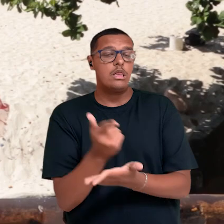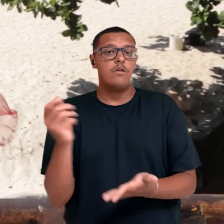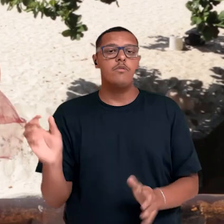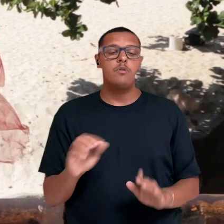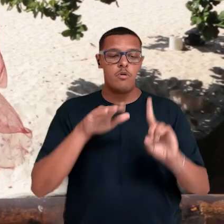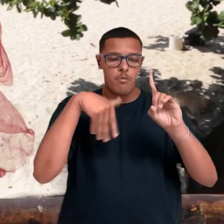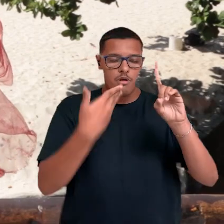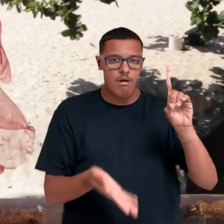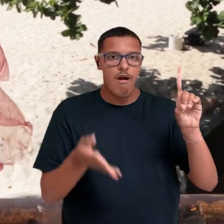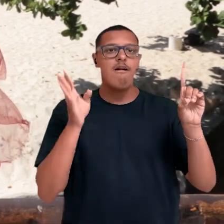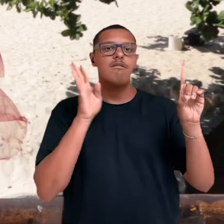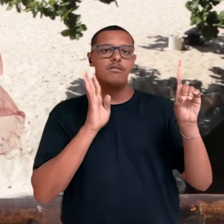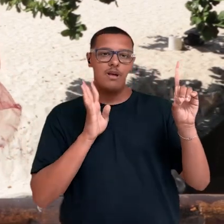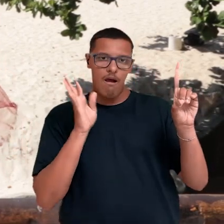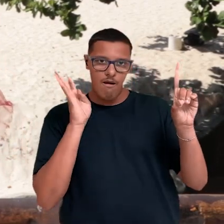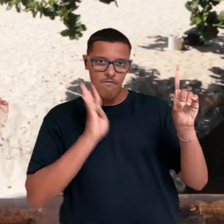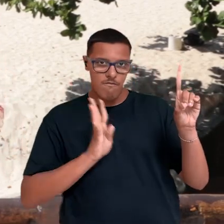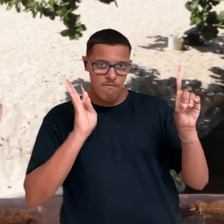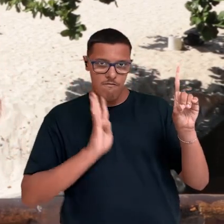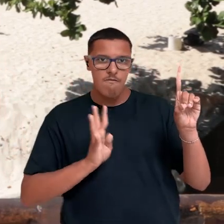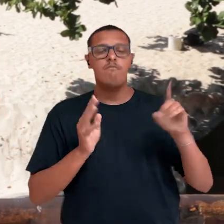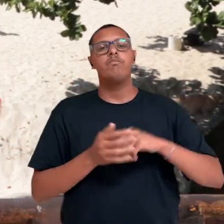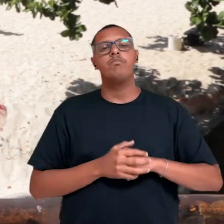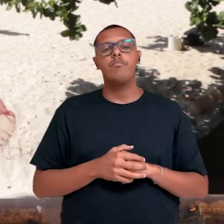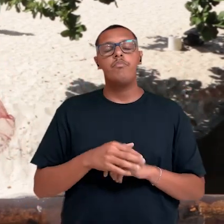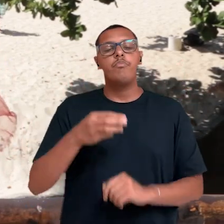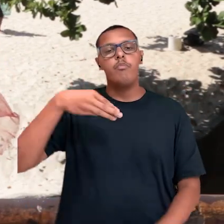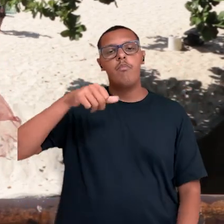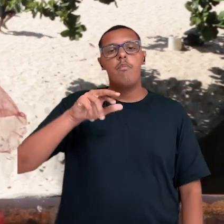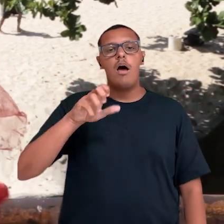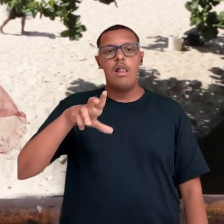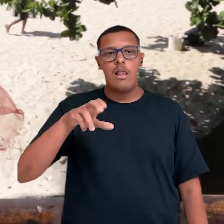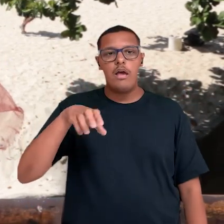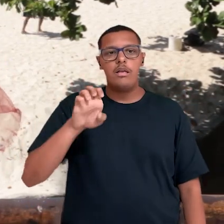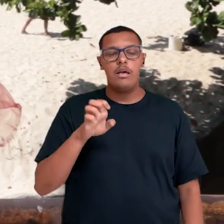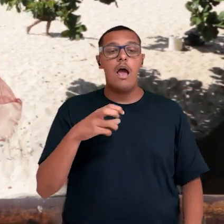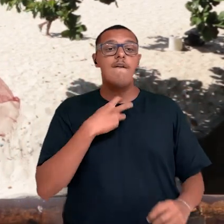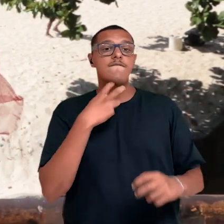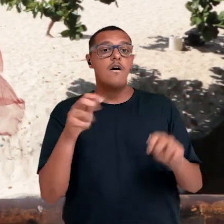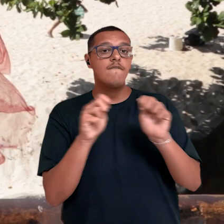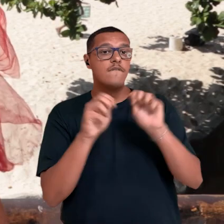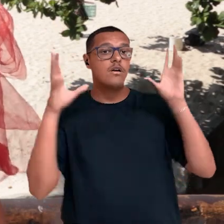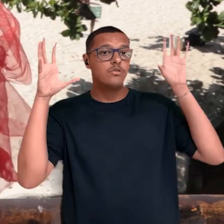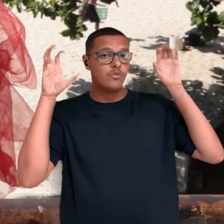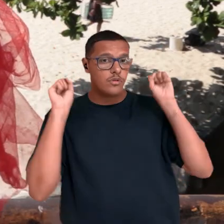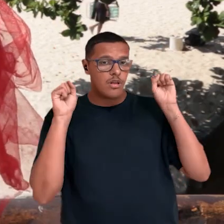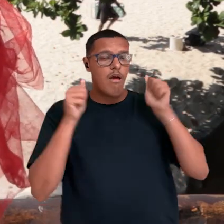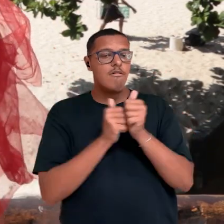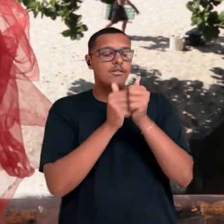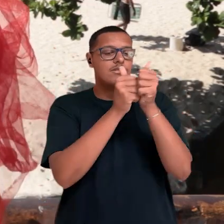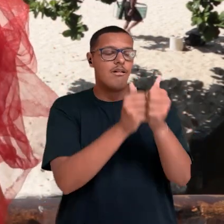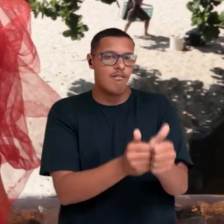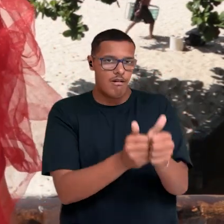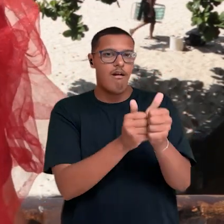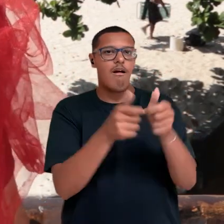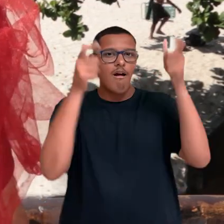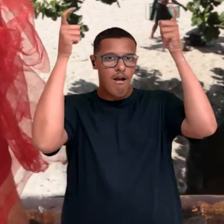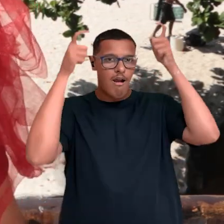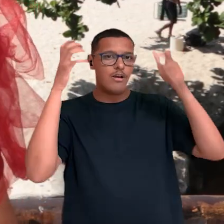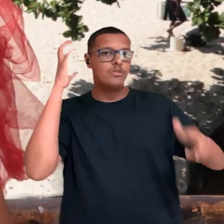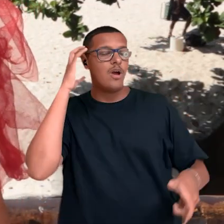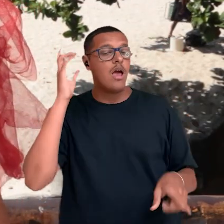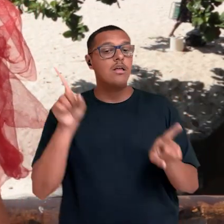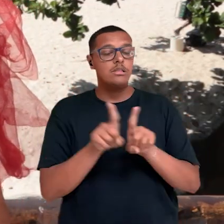livro em homenagem à cantora. Marlene, a voz que se fez escutar. É só seguir a rede social, arroba